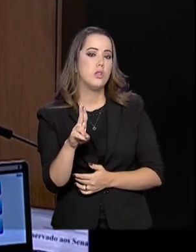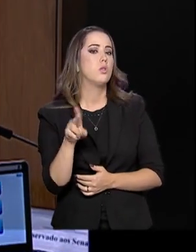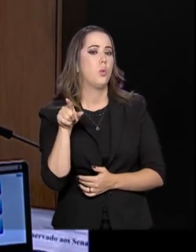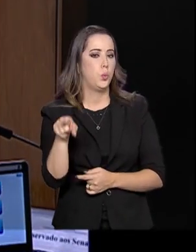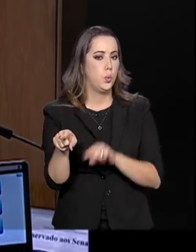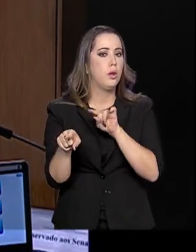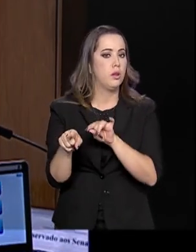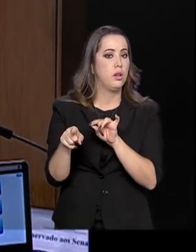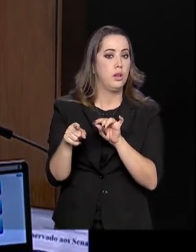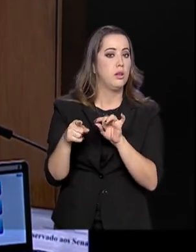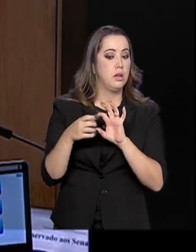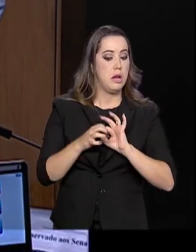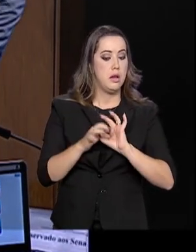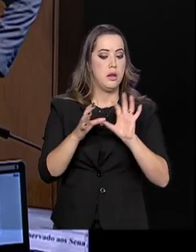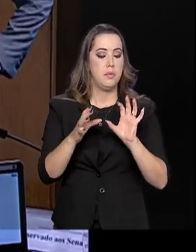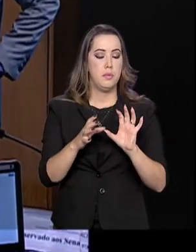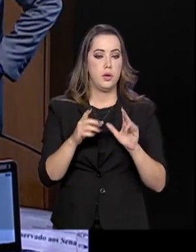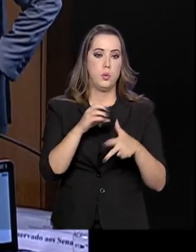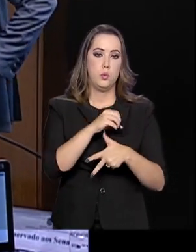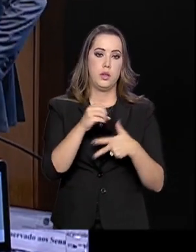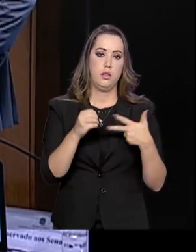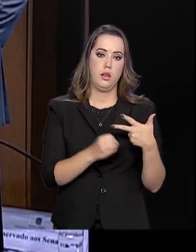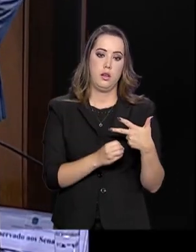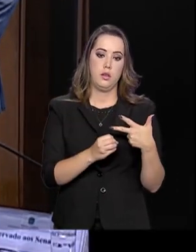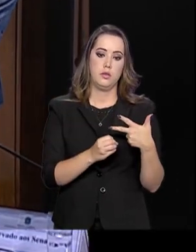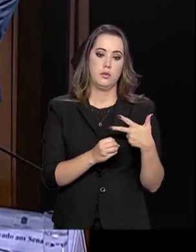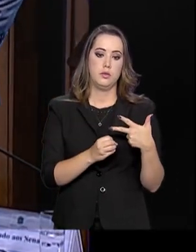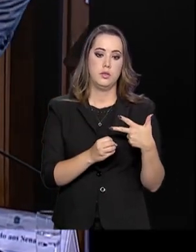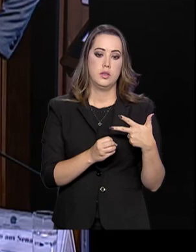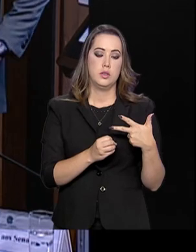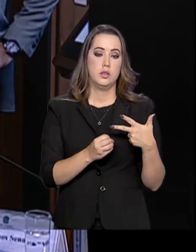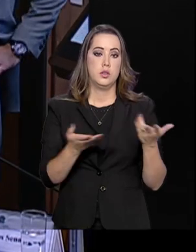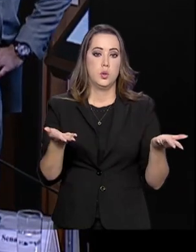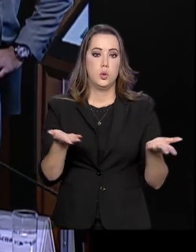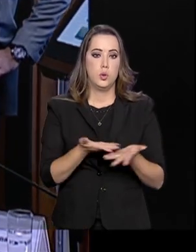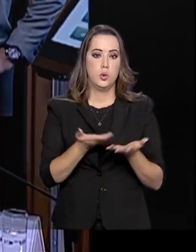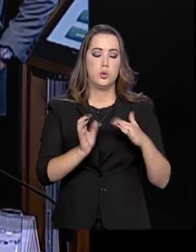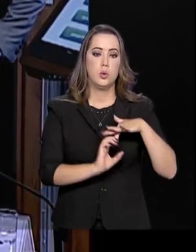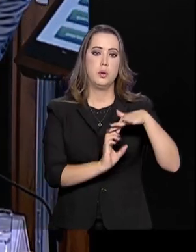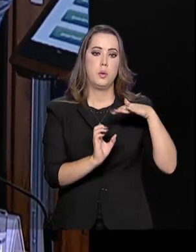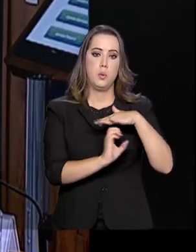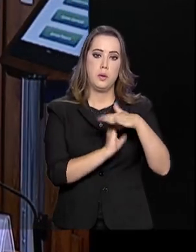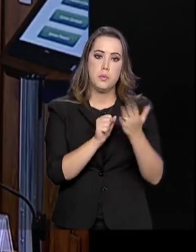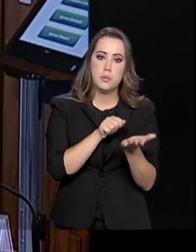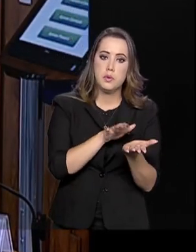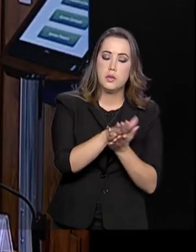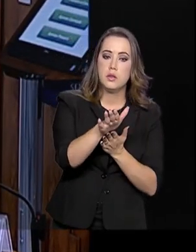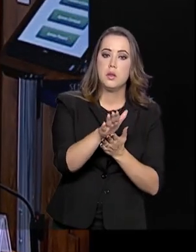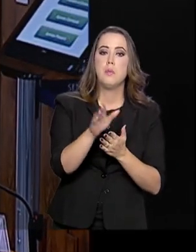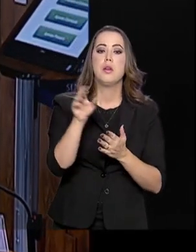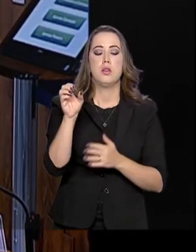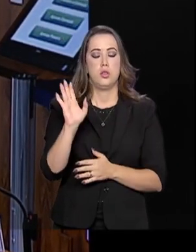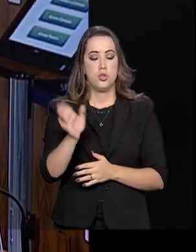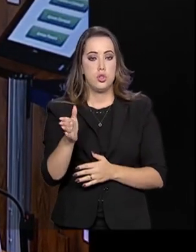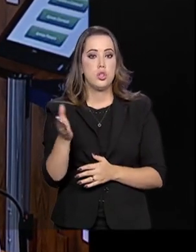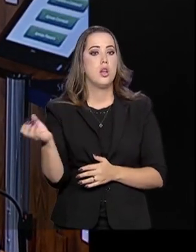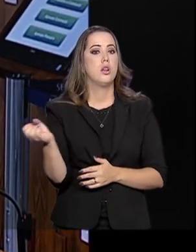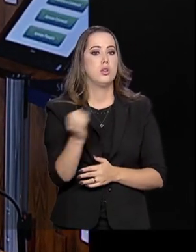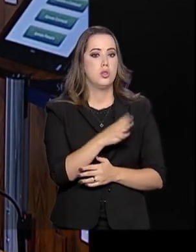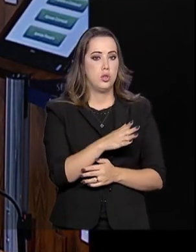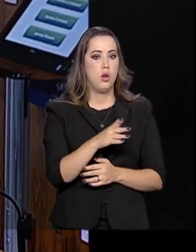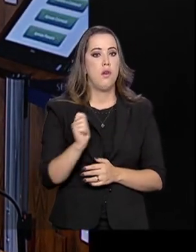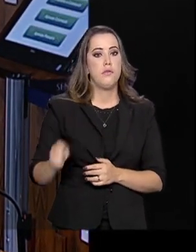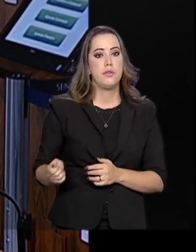esse Enem que passou com a atual gráfica, mas já abrimos um novo processo de licitação para contratar uma nova